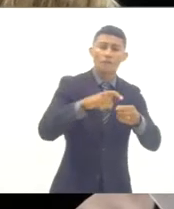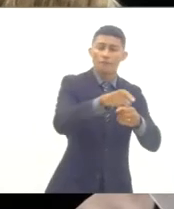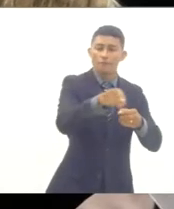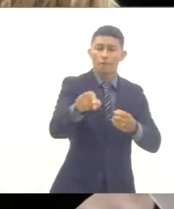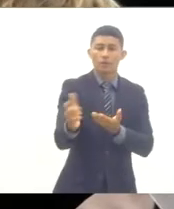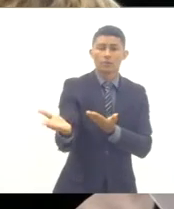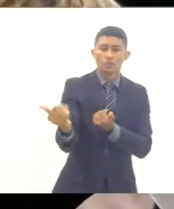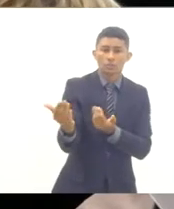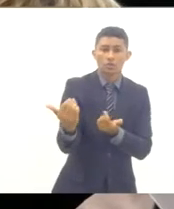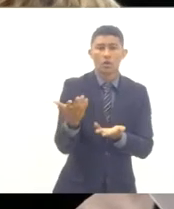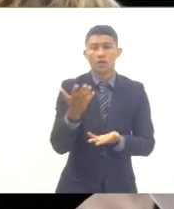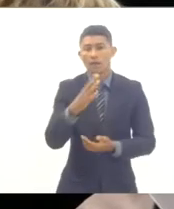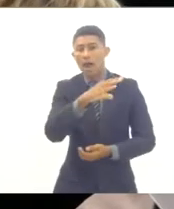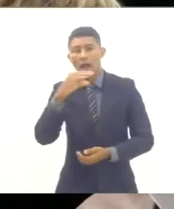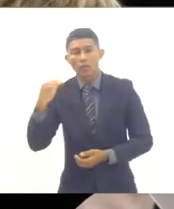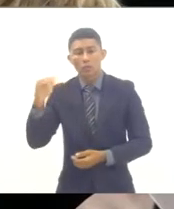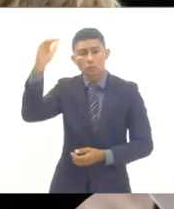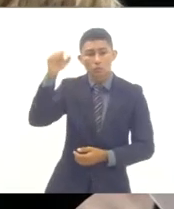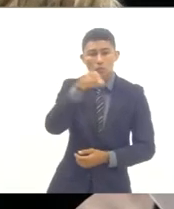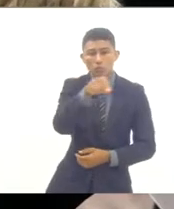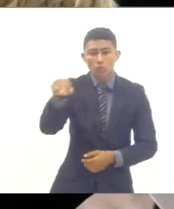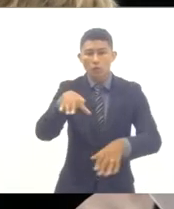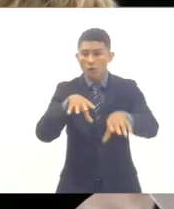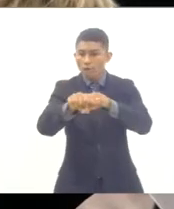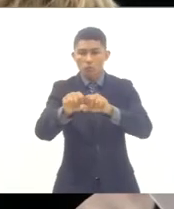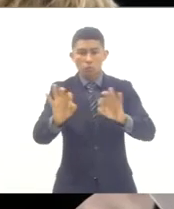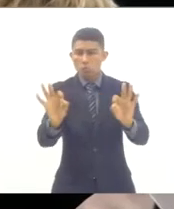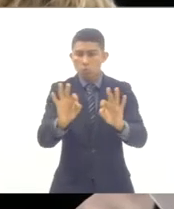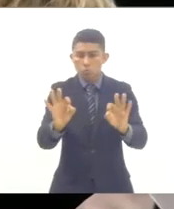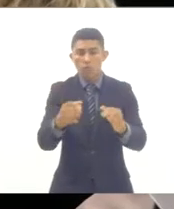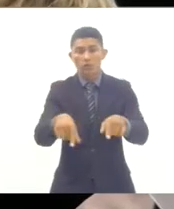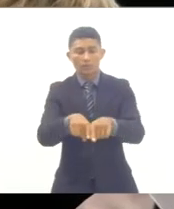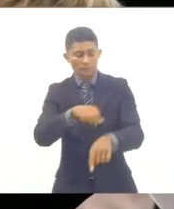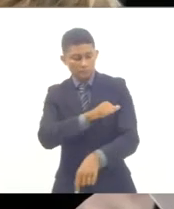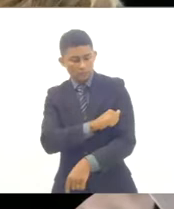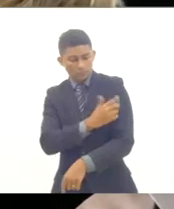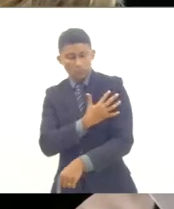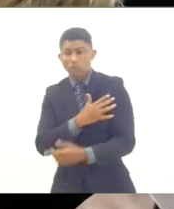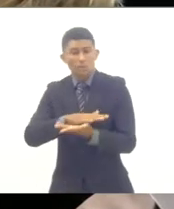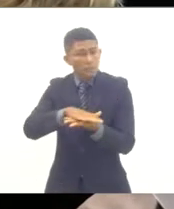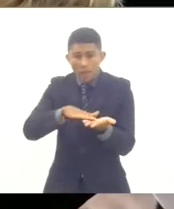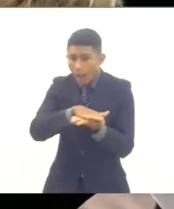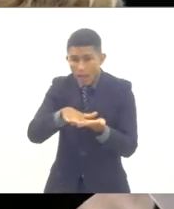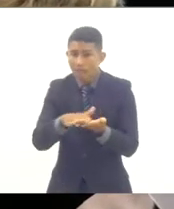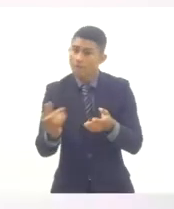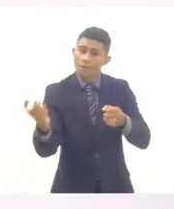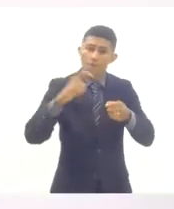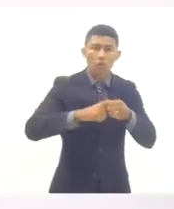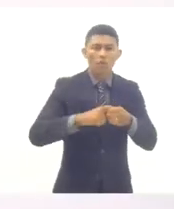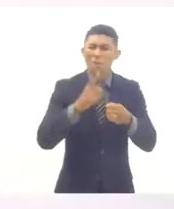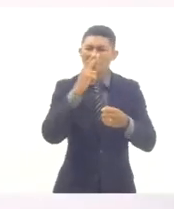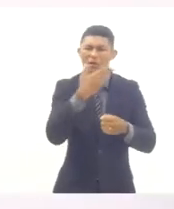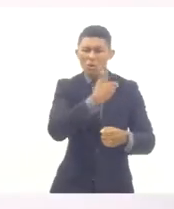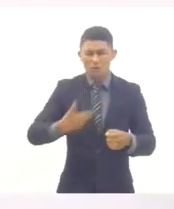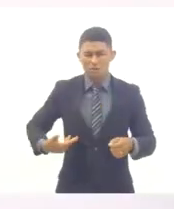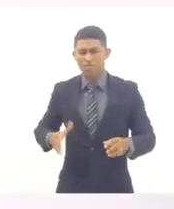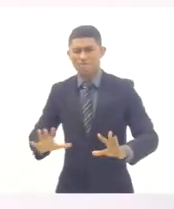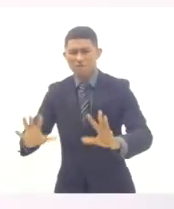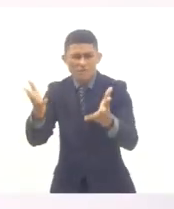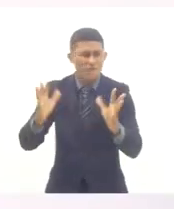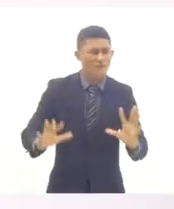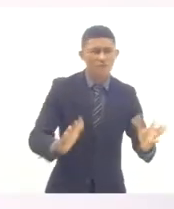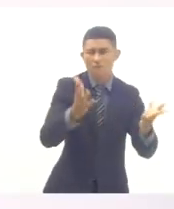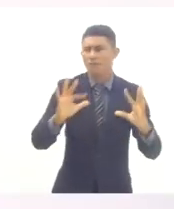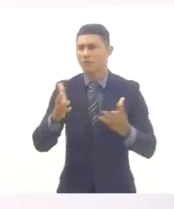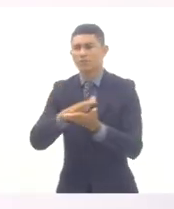bancos escolares e que não concluíram sequer o seu ensino fundamental. A gente precisa fazer isso. Essa mudança é uma mudança